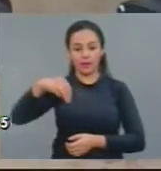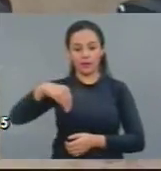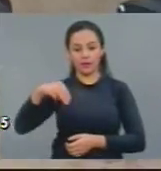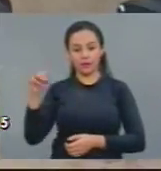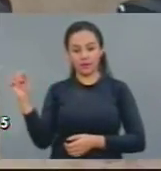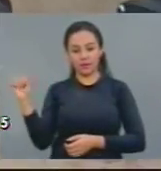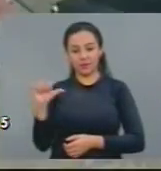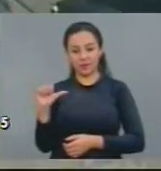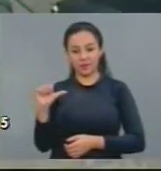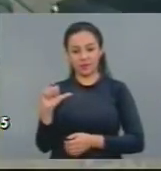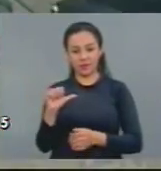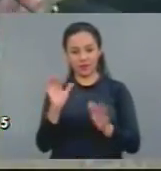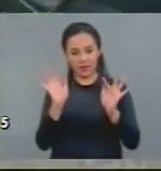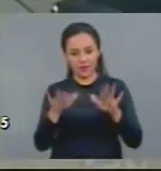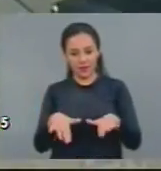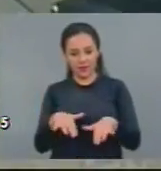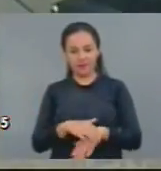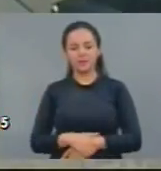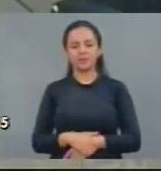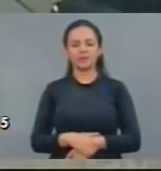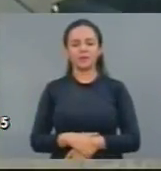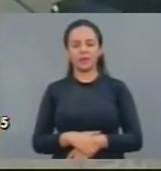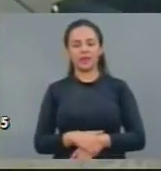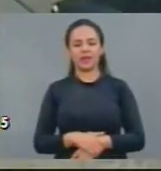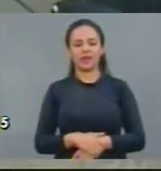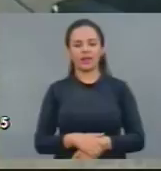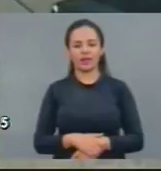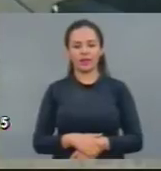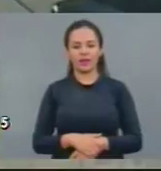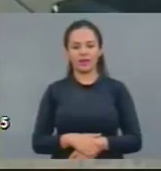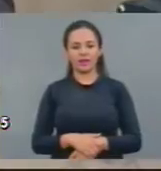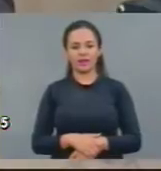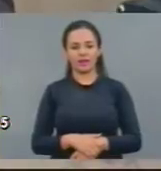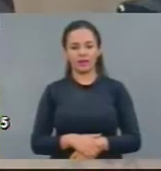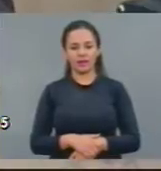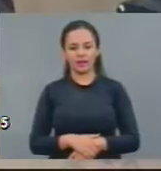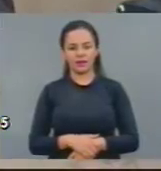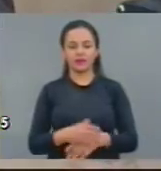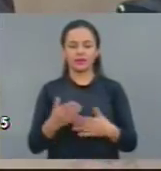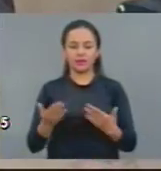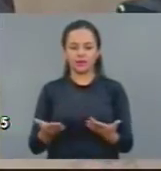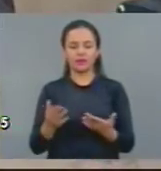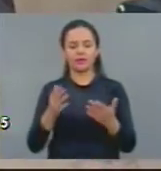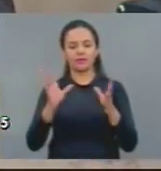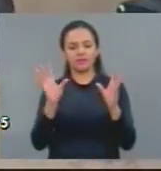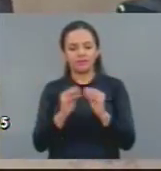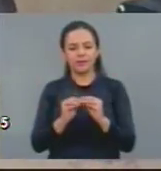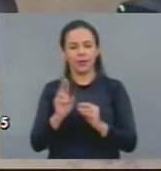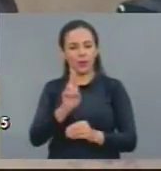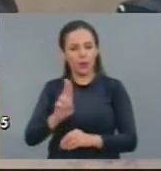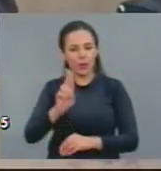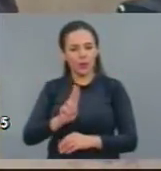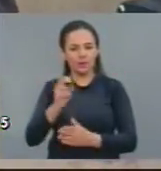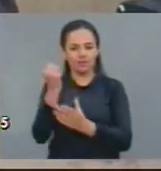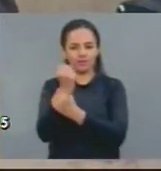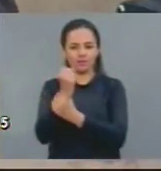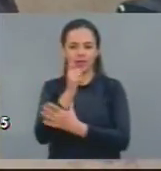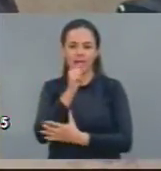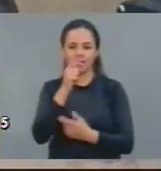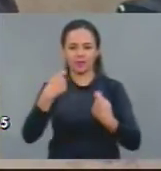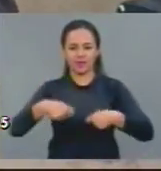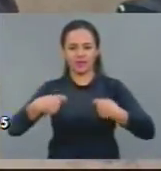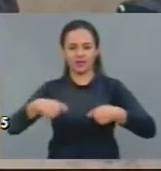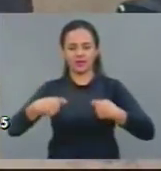Pois não. No sentido de que possa, sim, a água estar sendo utilizada da melhor maneira possível. Obrigado aí, deputado... Deputado...